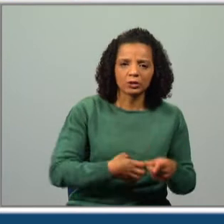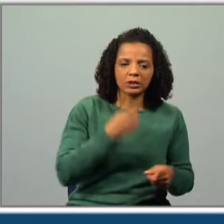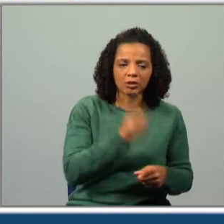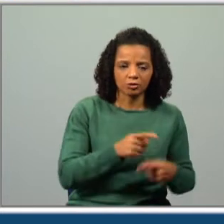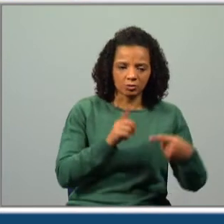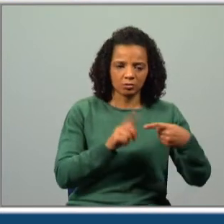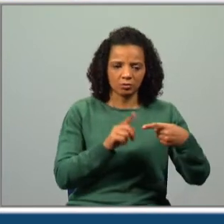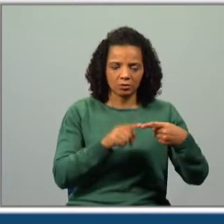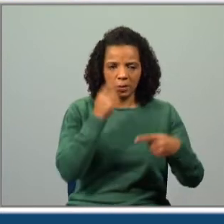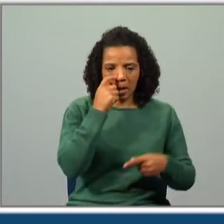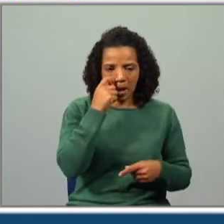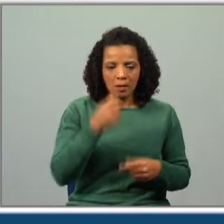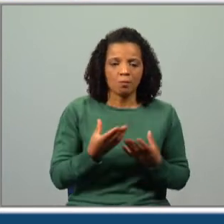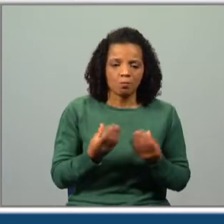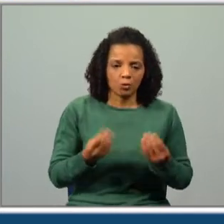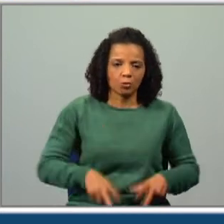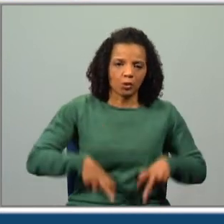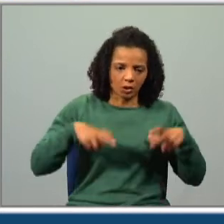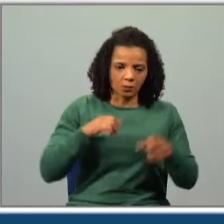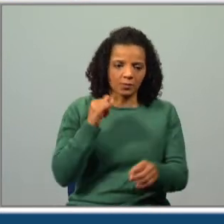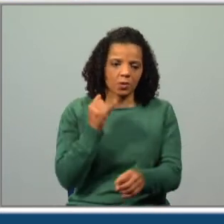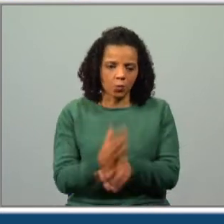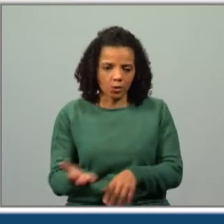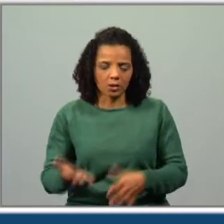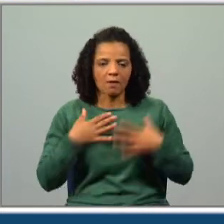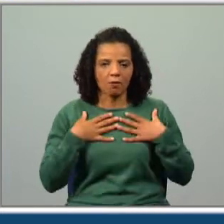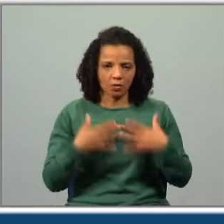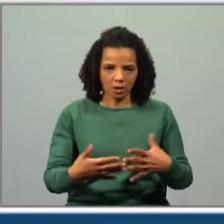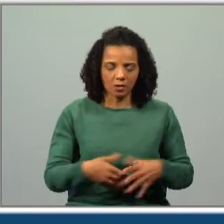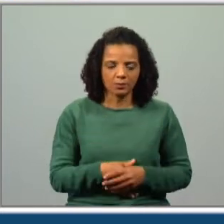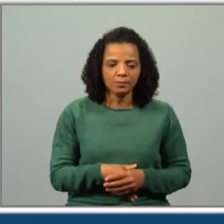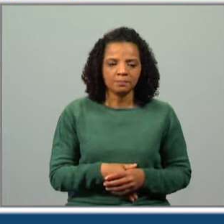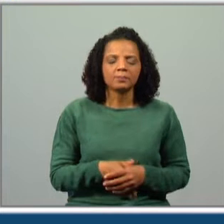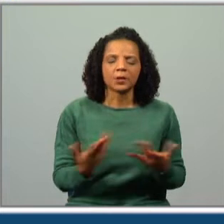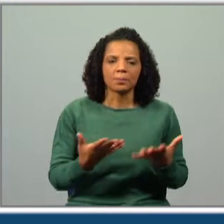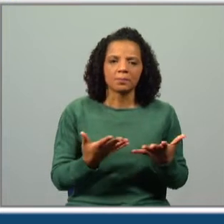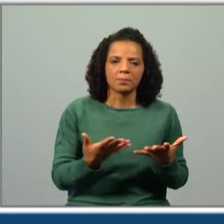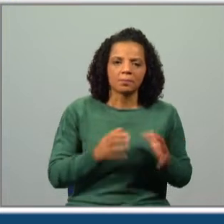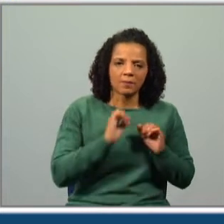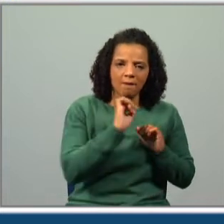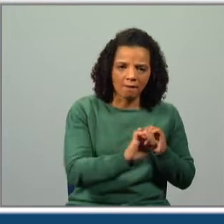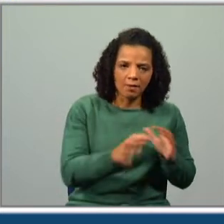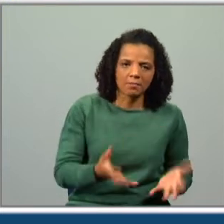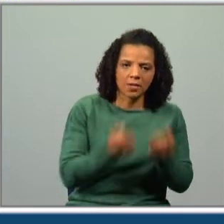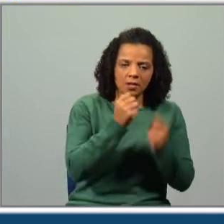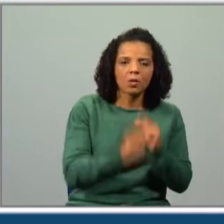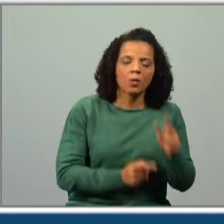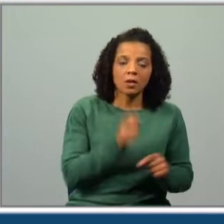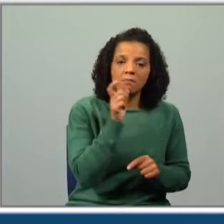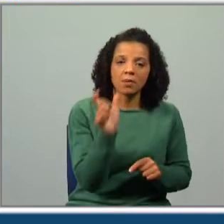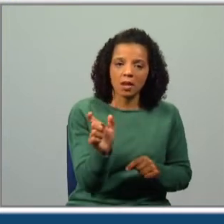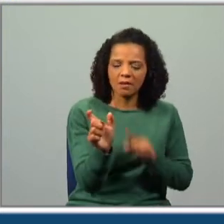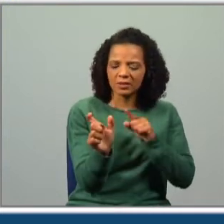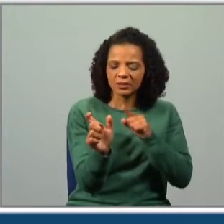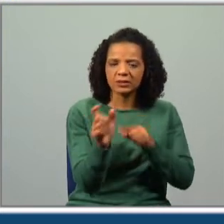Uma será muitíssimo rico e a outra será vontade. Então o seu desejo seria, neste caso a palavra